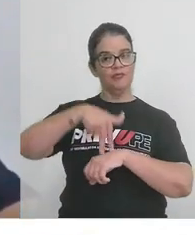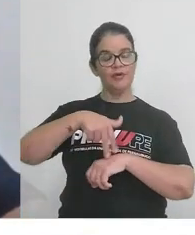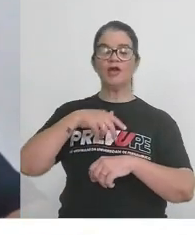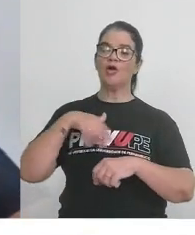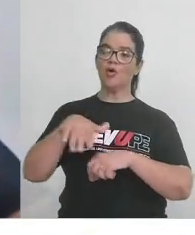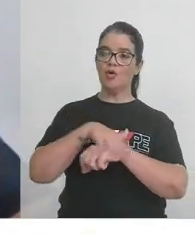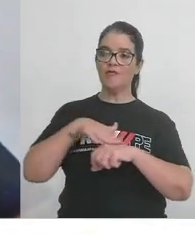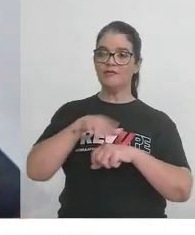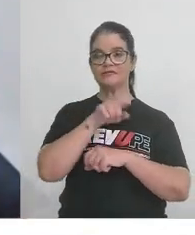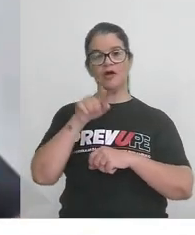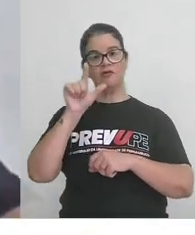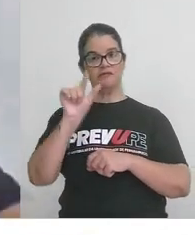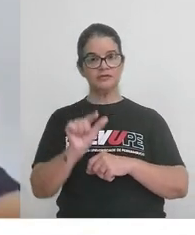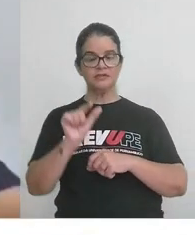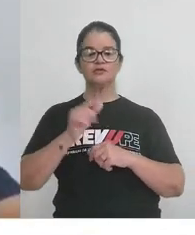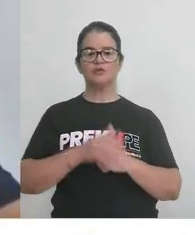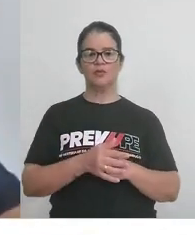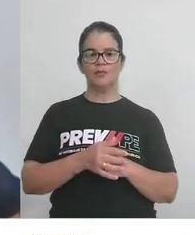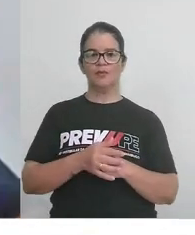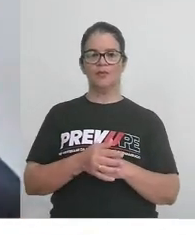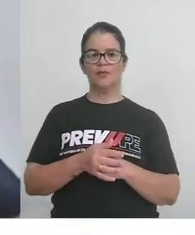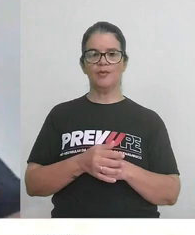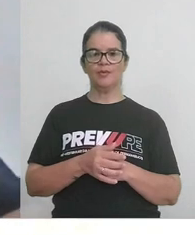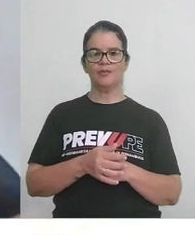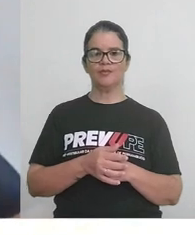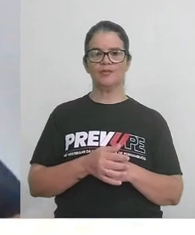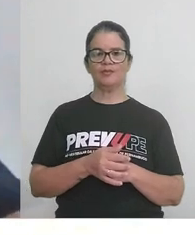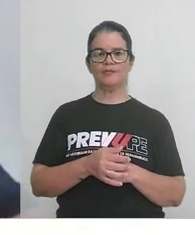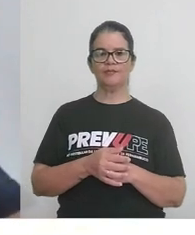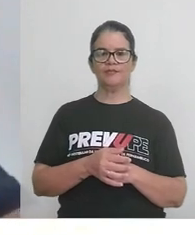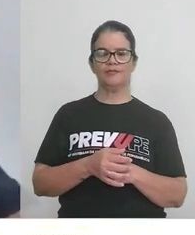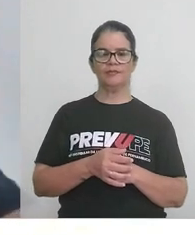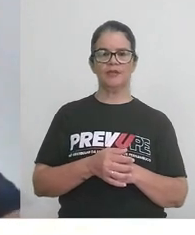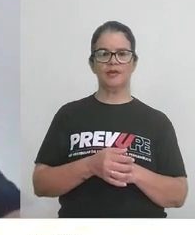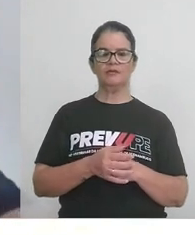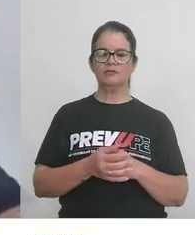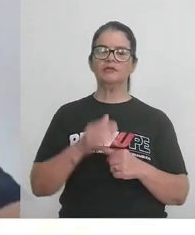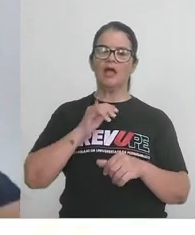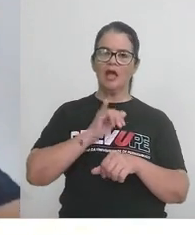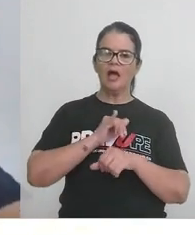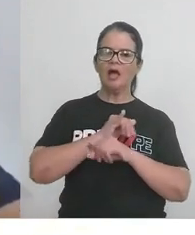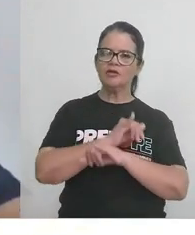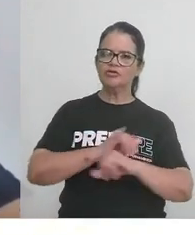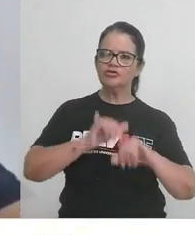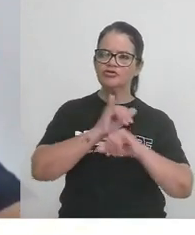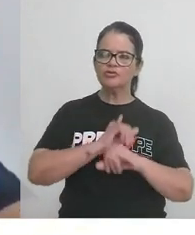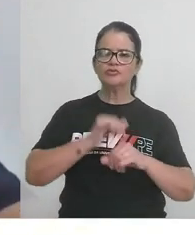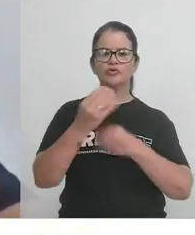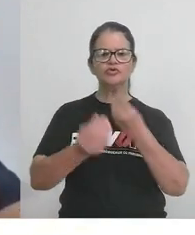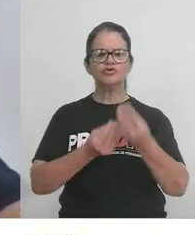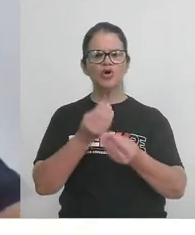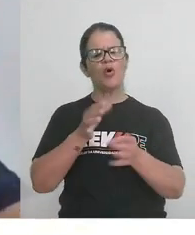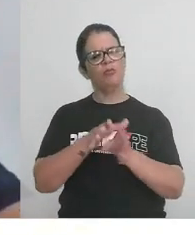conversar com vocês um pouco das instruções de como vocês